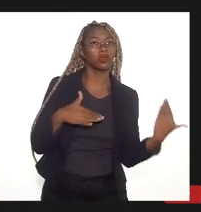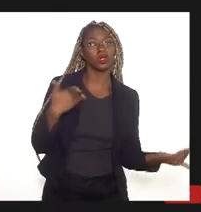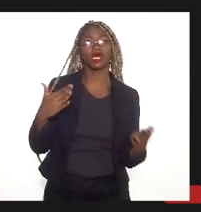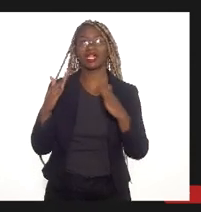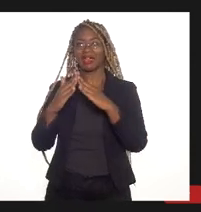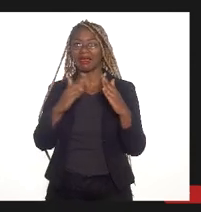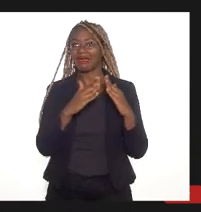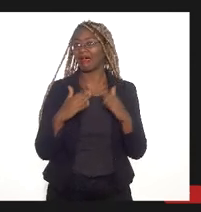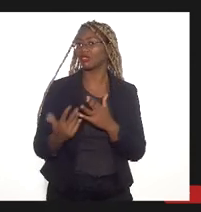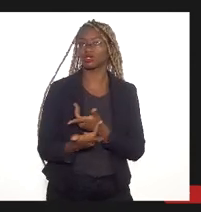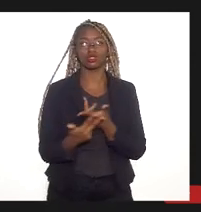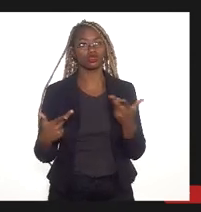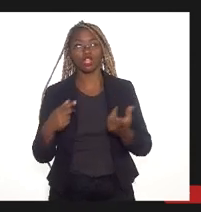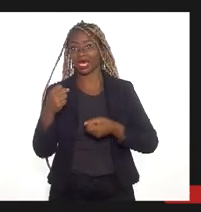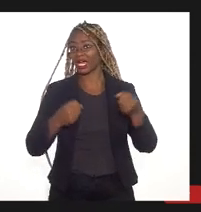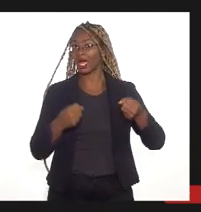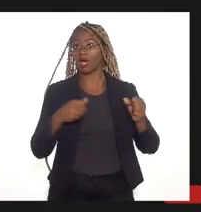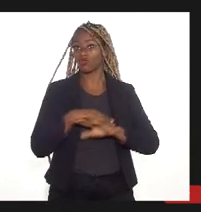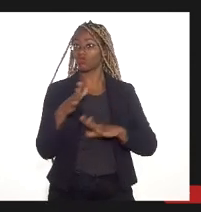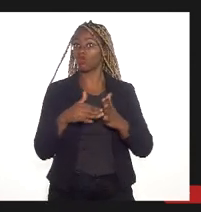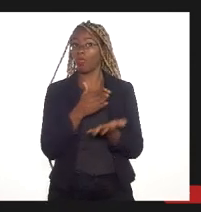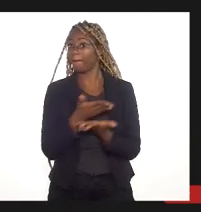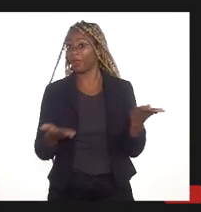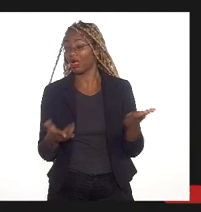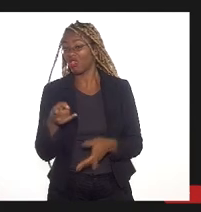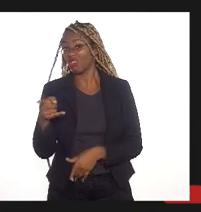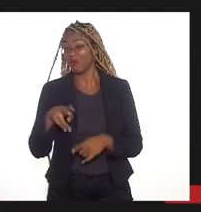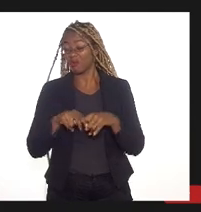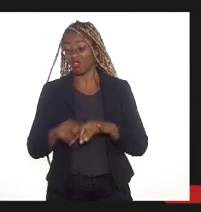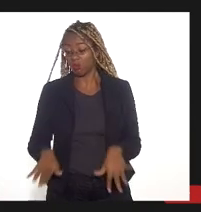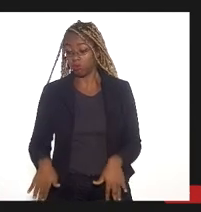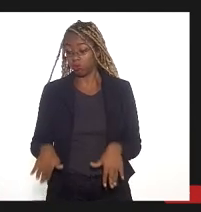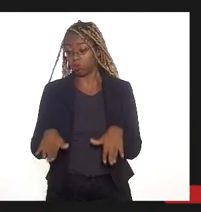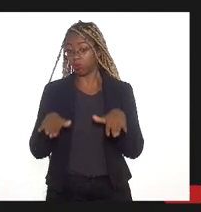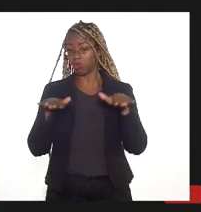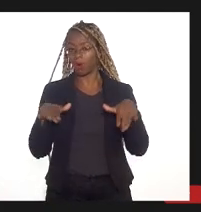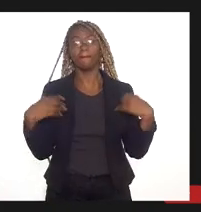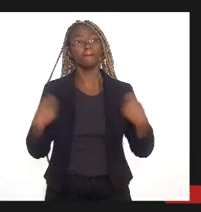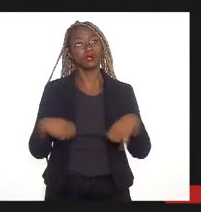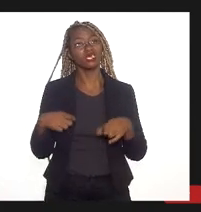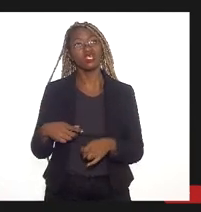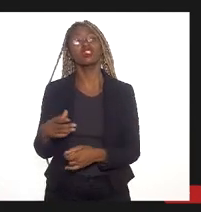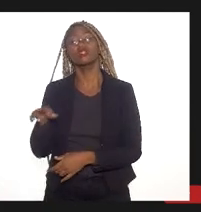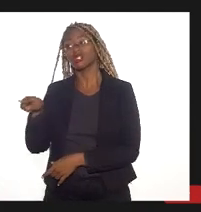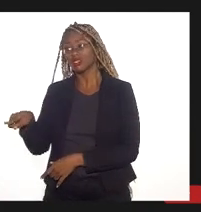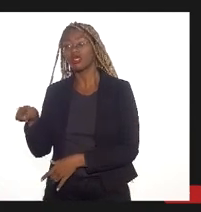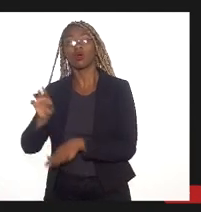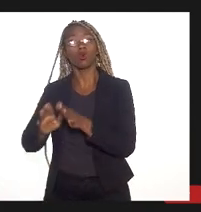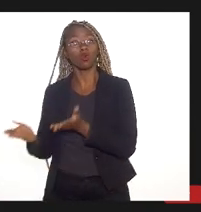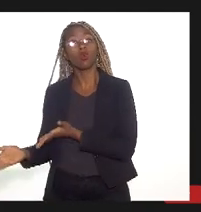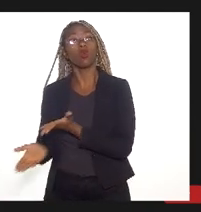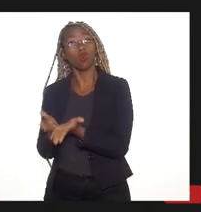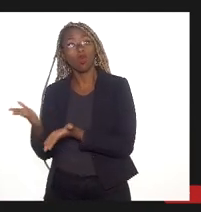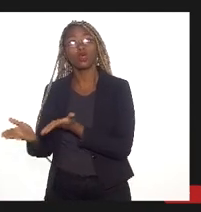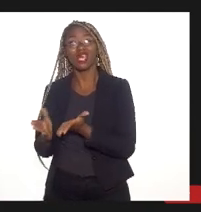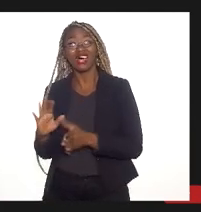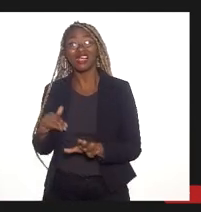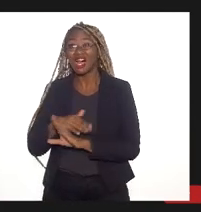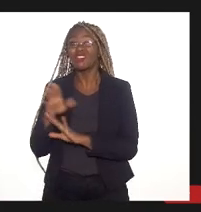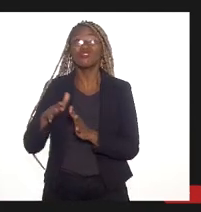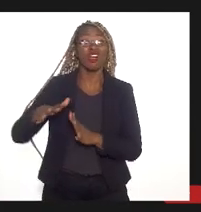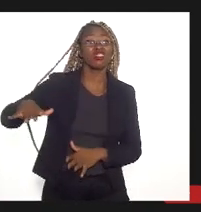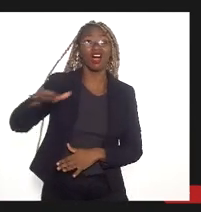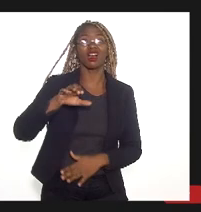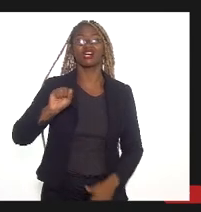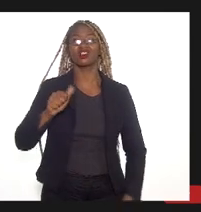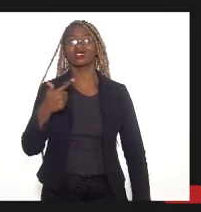casa, carros, entendeu? Então, é muito importante preservar o campo do bomba, toda a área da produção dentro da marinha, toda a área que está ali.